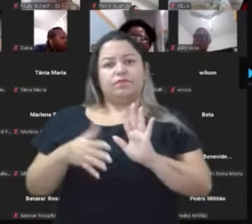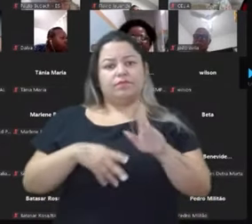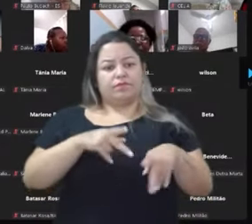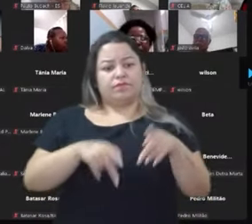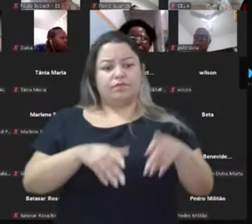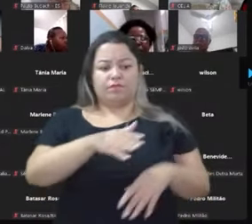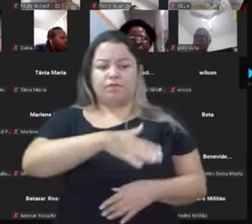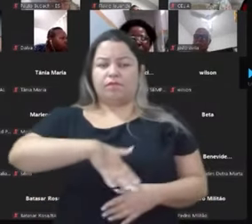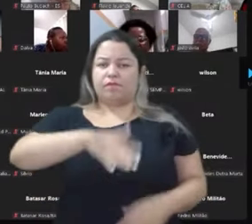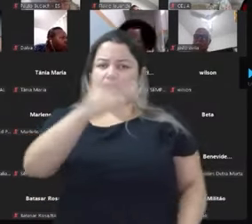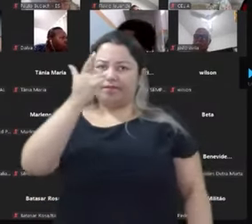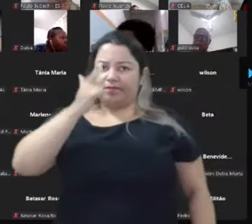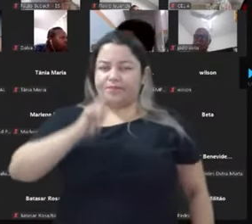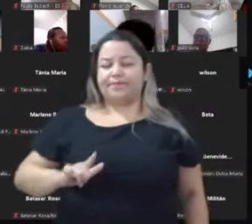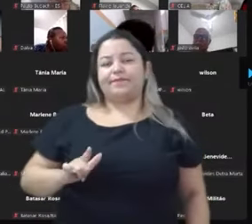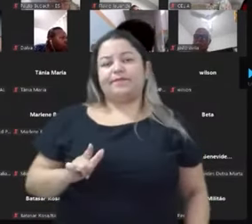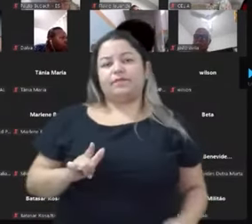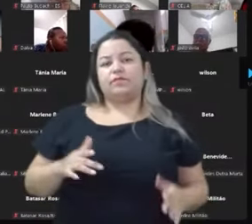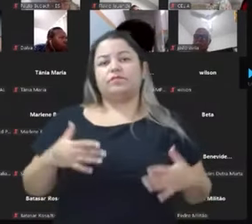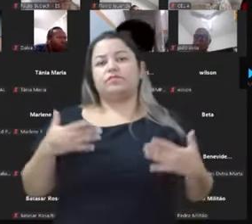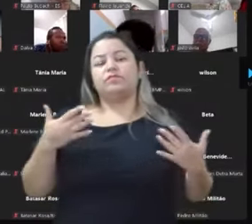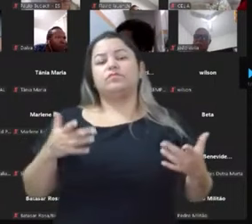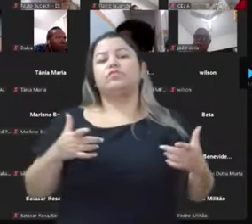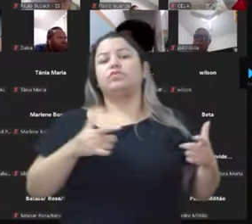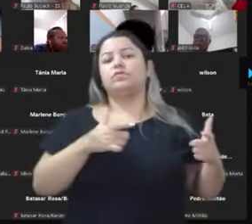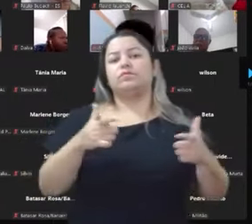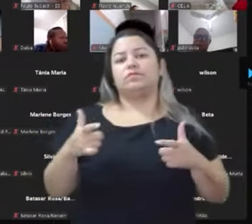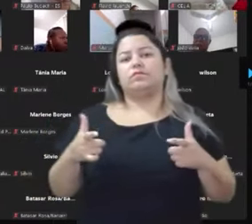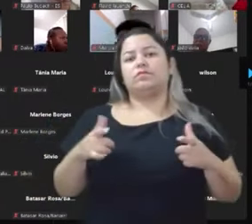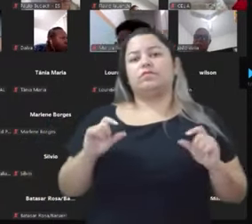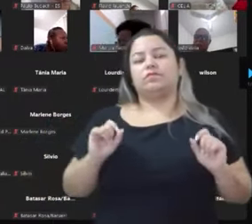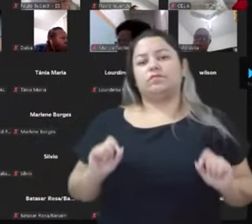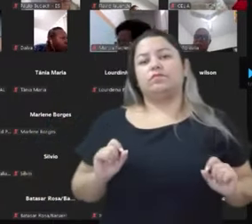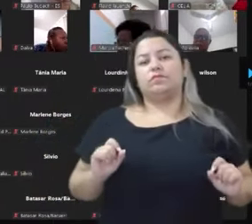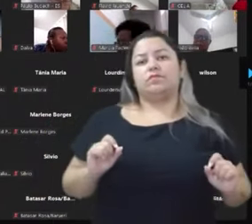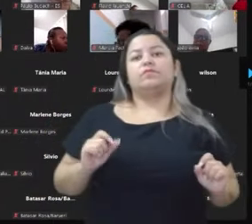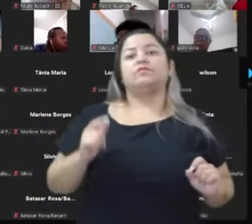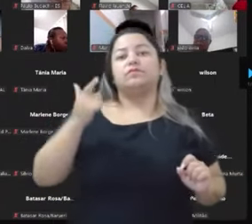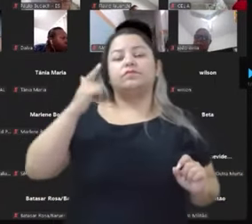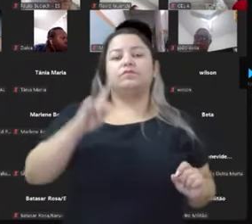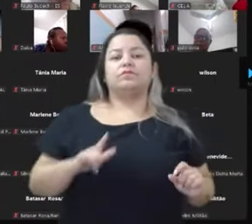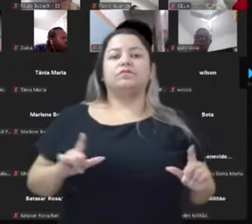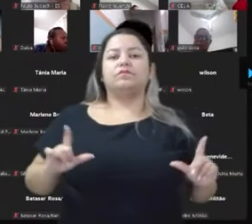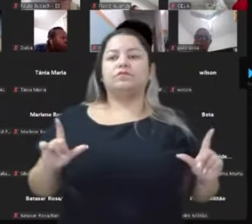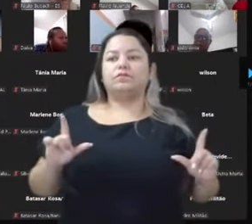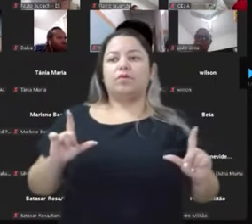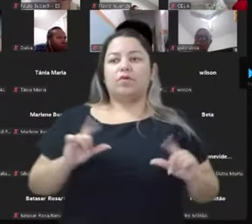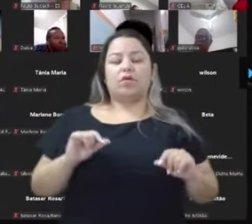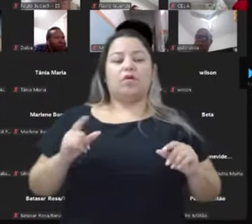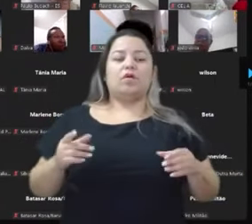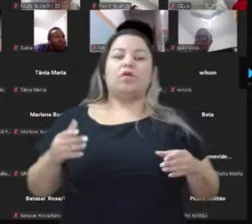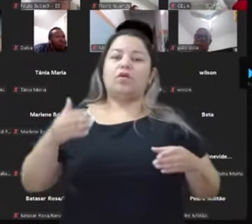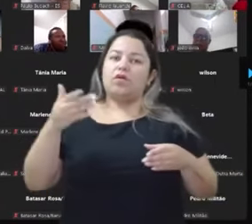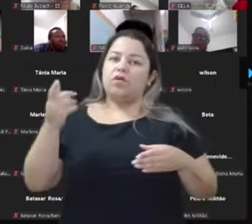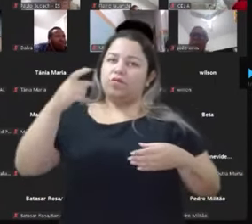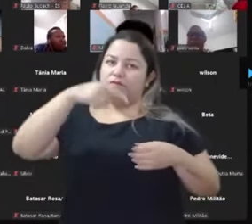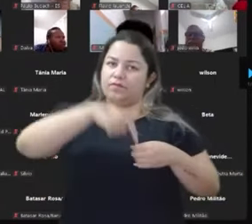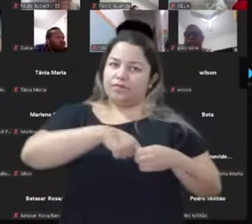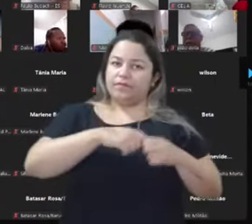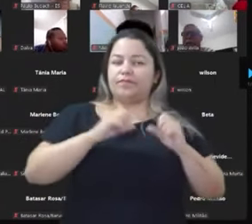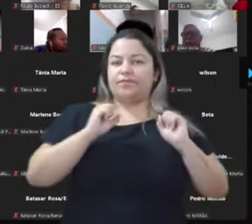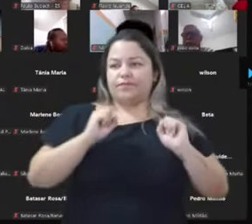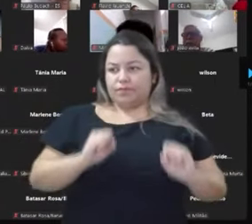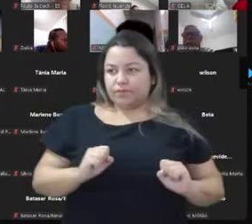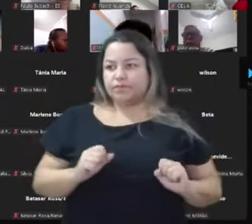esquerda consegue resistir. Aí onde, nos lugares onde a esquerda conseguiu se organizar minimamente, a esquerda voltou ao poder. E o Brasil é um desses lugares.